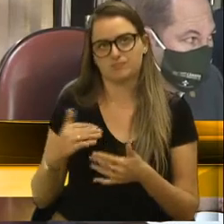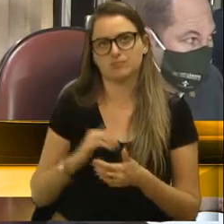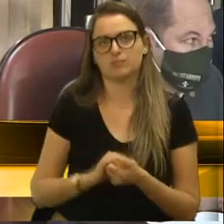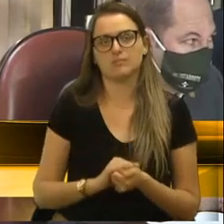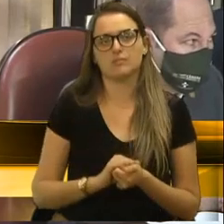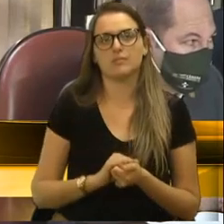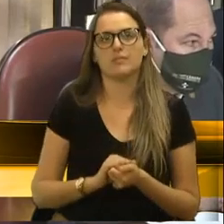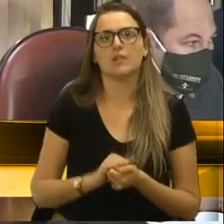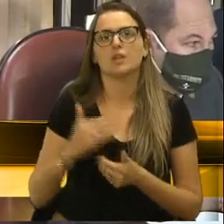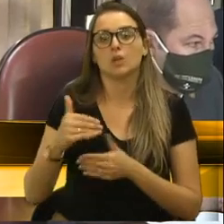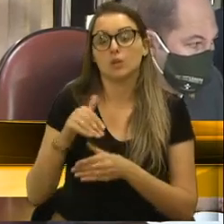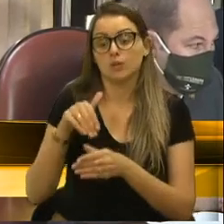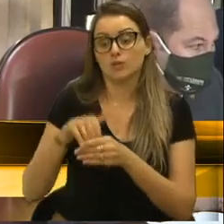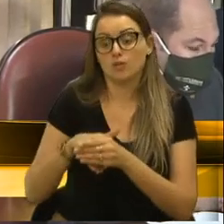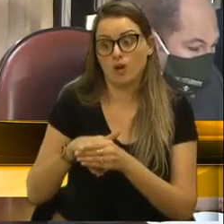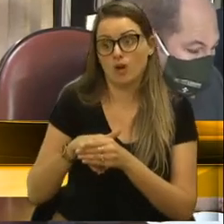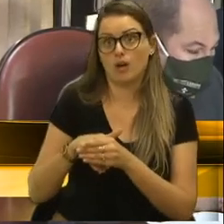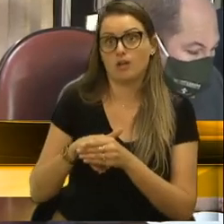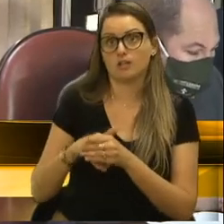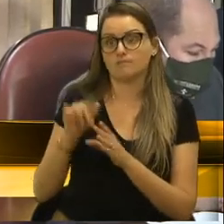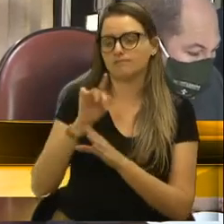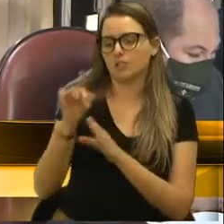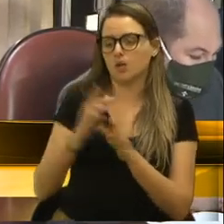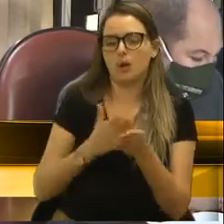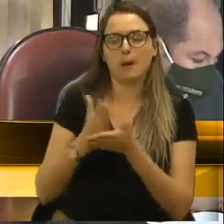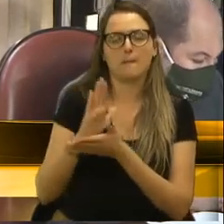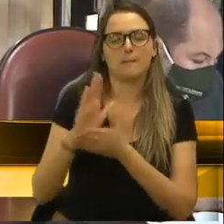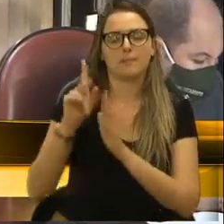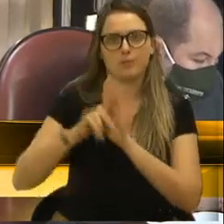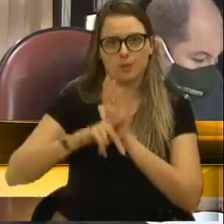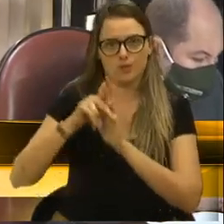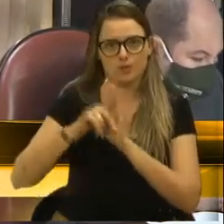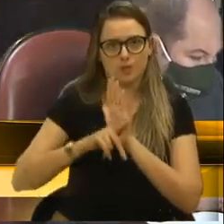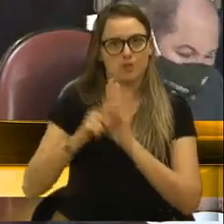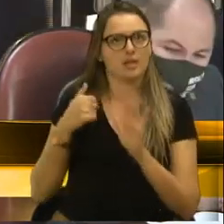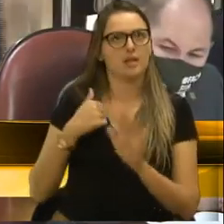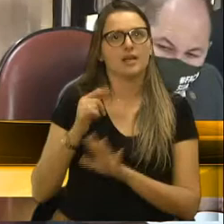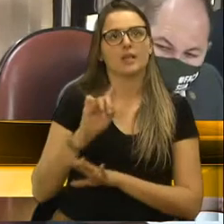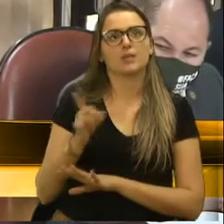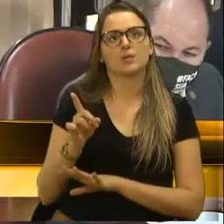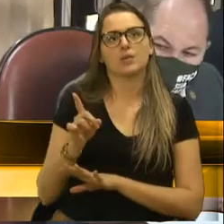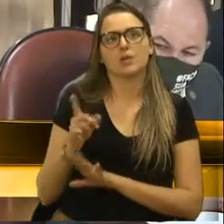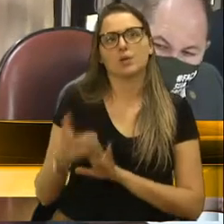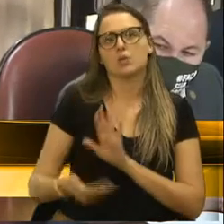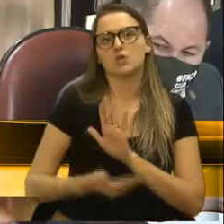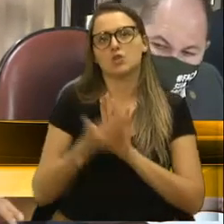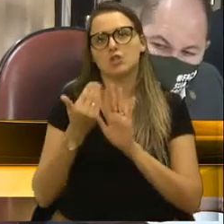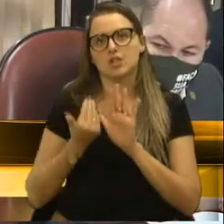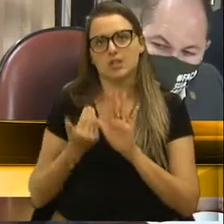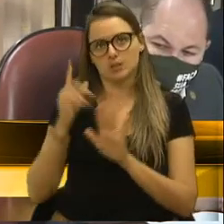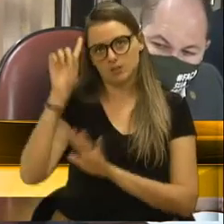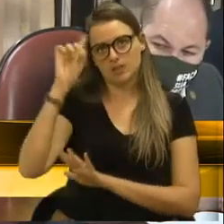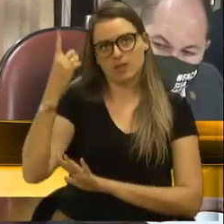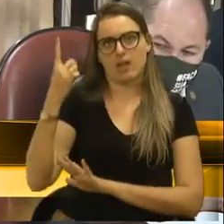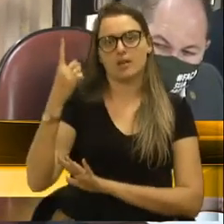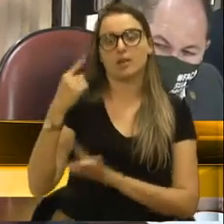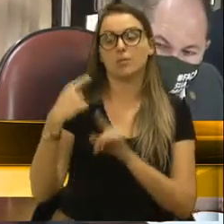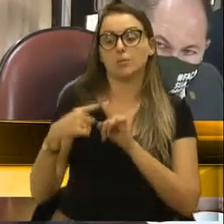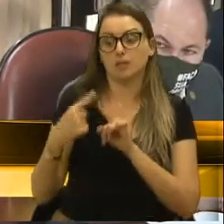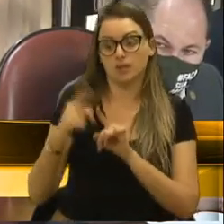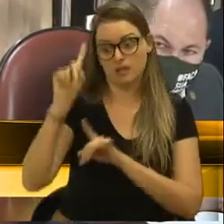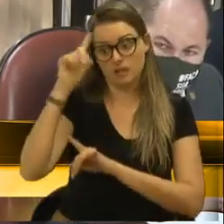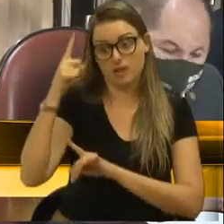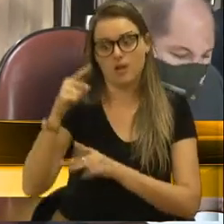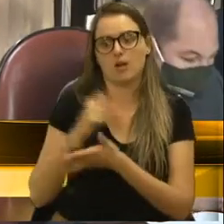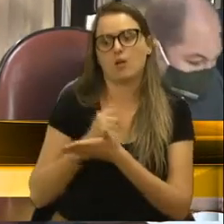ao votar de forma negativa e não aprovar esse projeto, não estou dando, não estou retirando alternativa, porque a alternativa é um